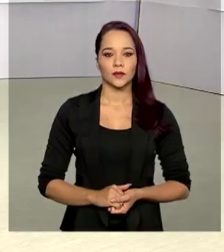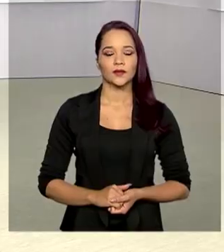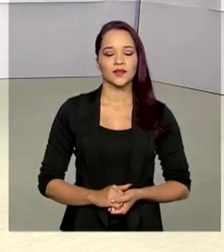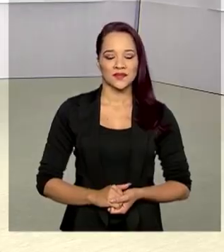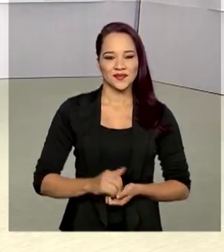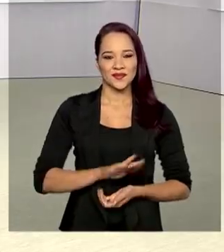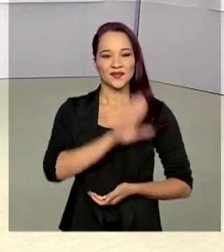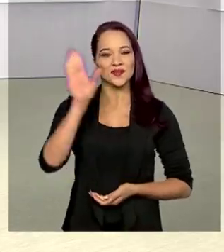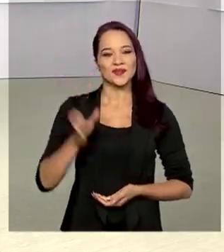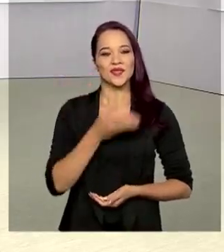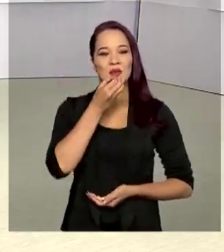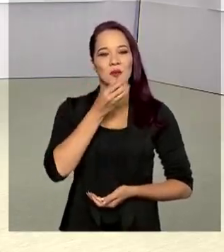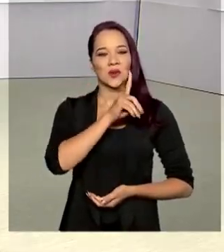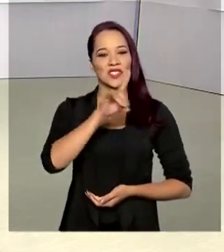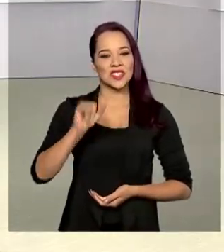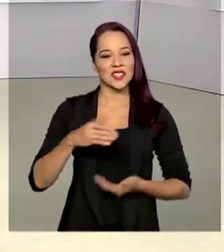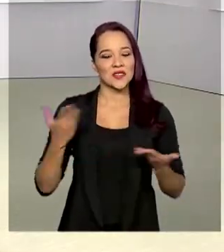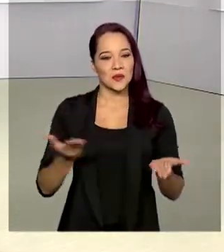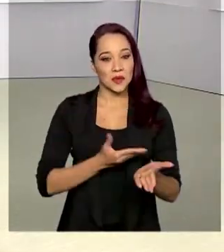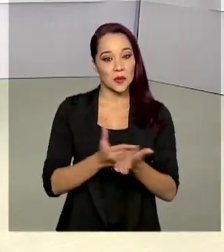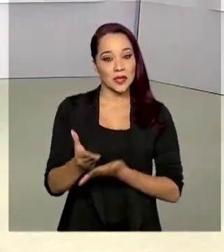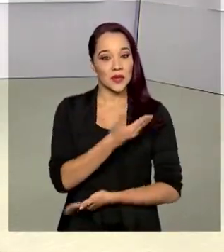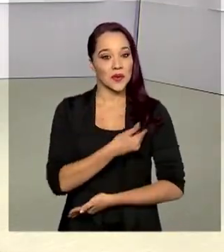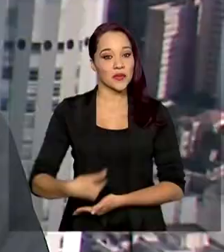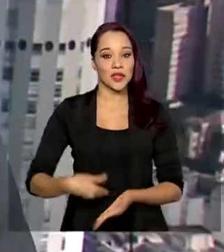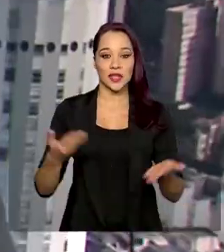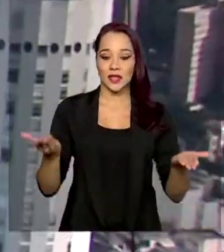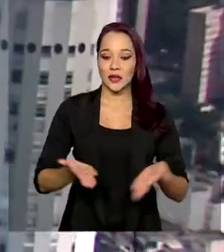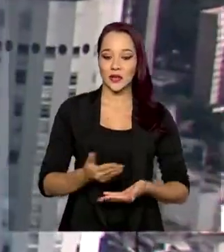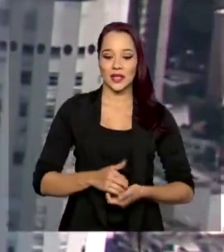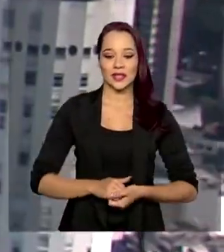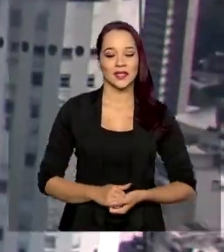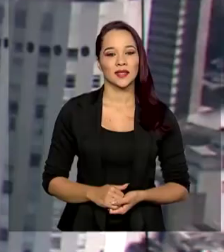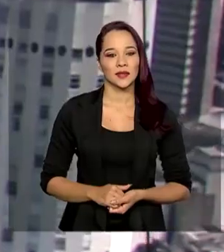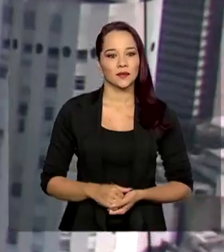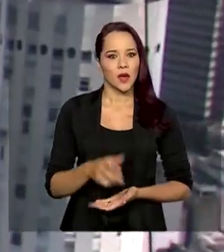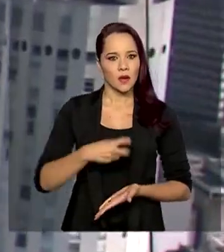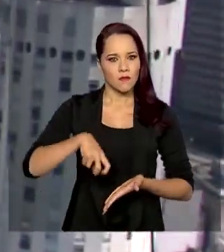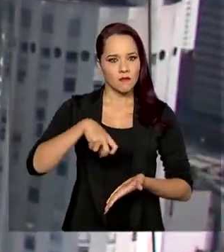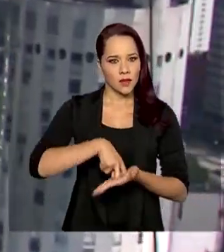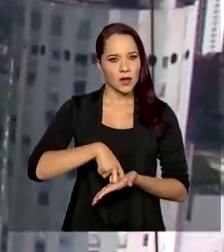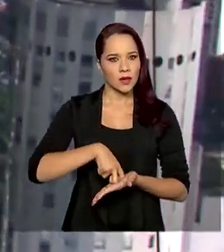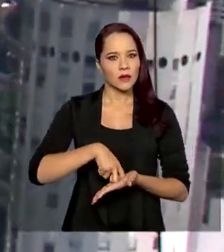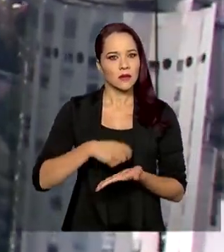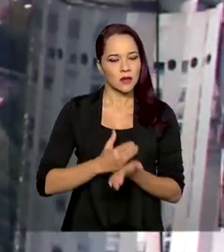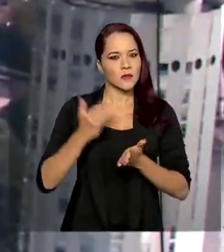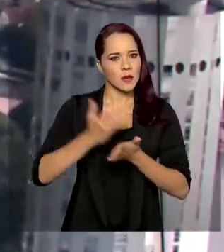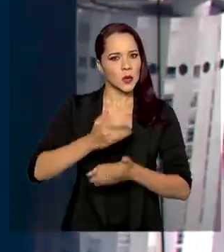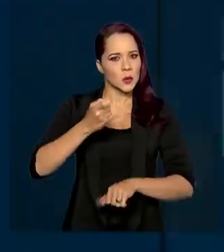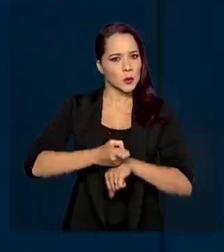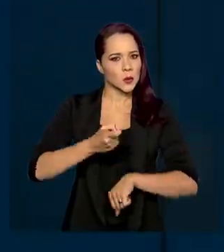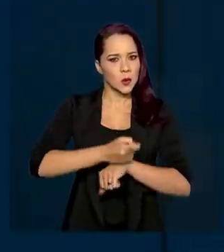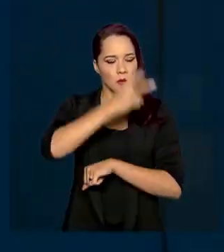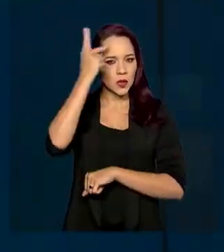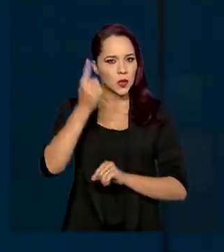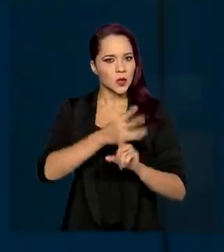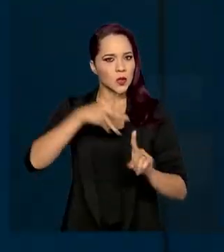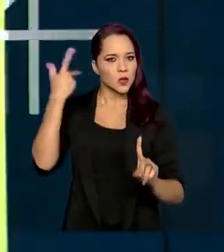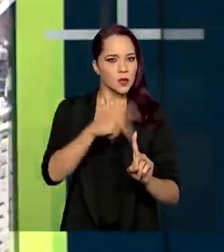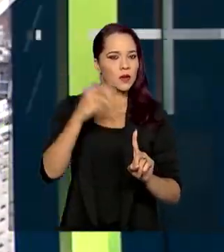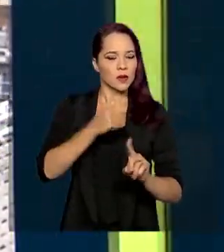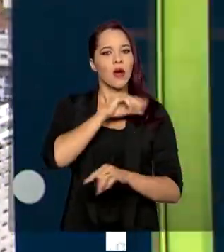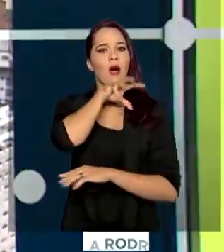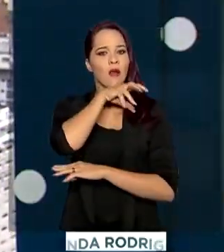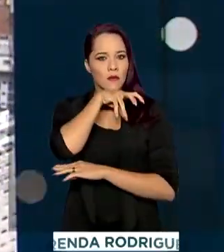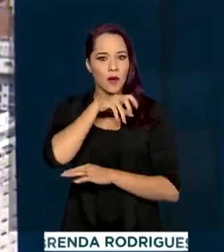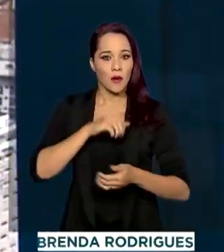Olá, bom dia. Já estamos no ar com o governo agora. Penas mais duras para pessoas que maltratarem animais. O